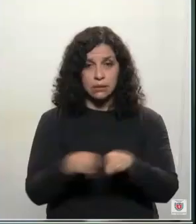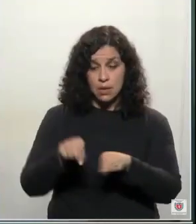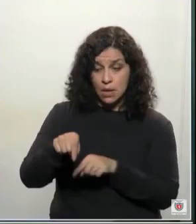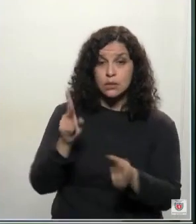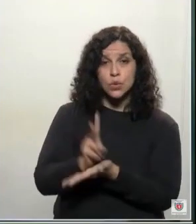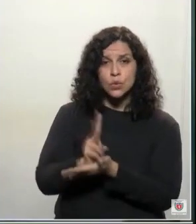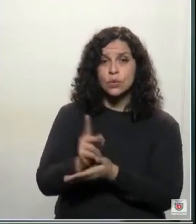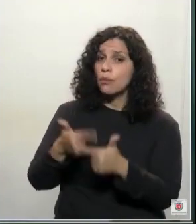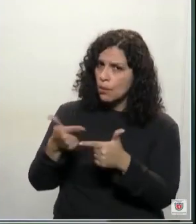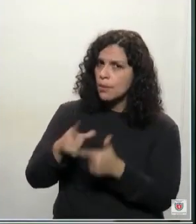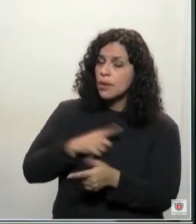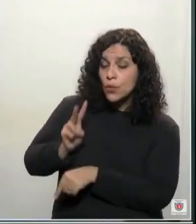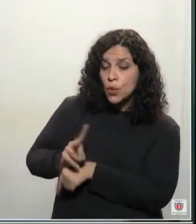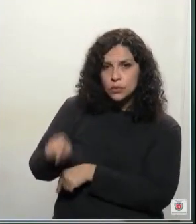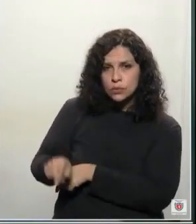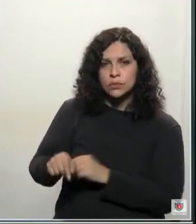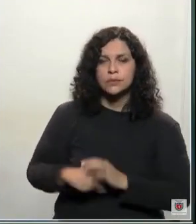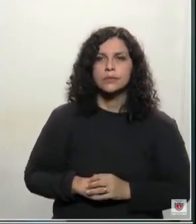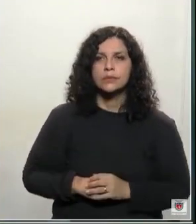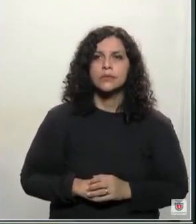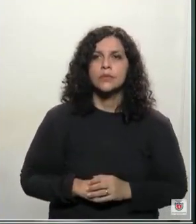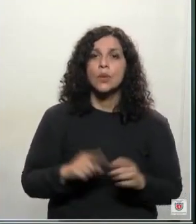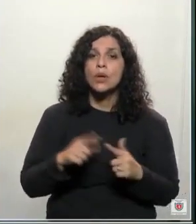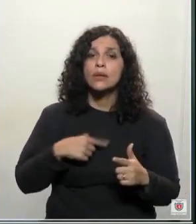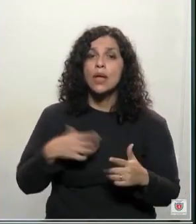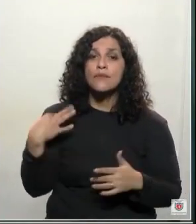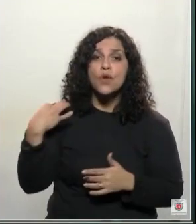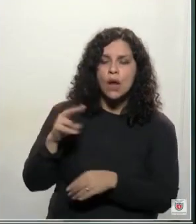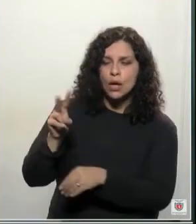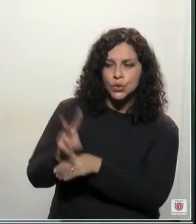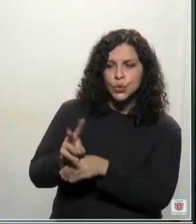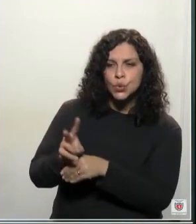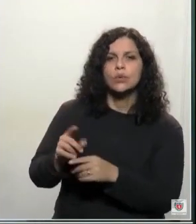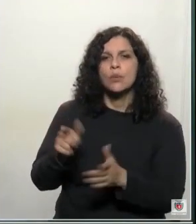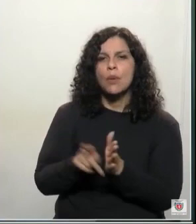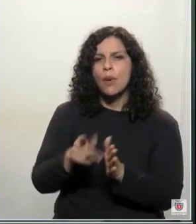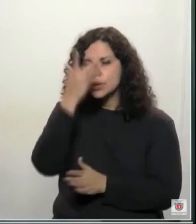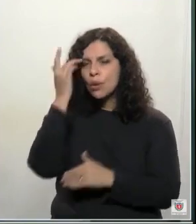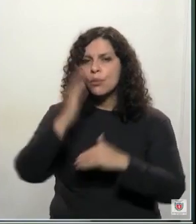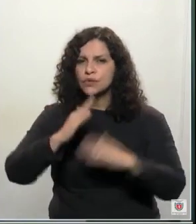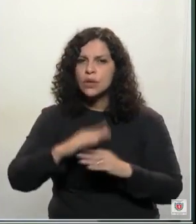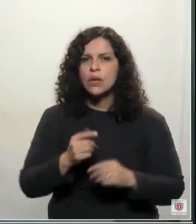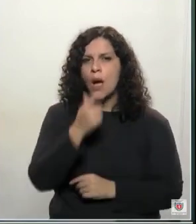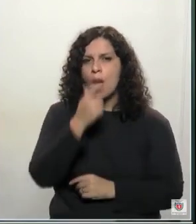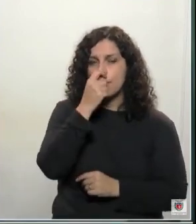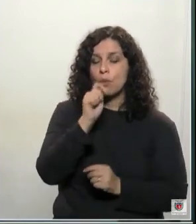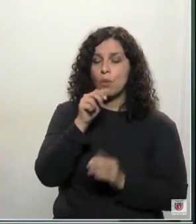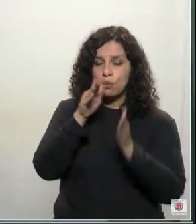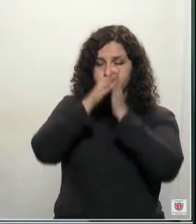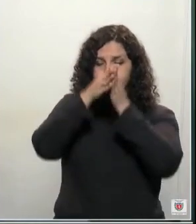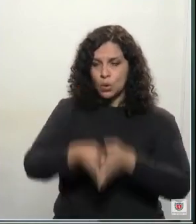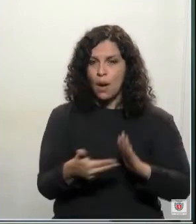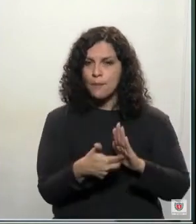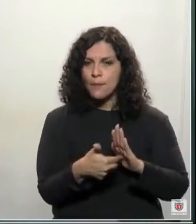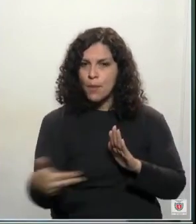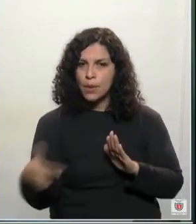com todos os seus problemas, por voluntários que vão lá, mergulhadores. Ela já possui um ecossistema,